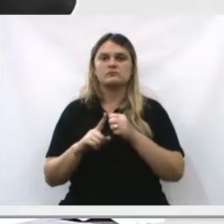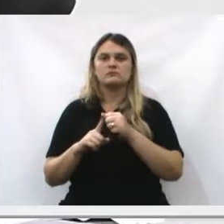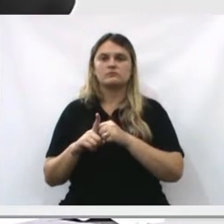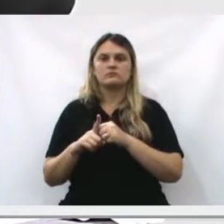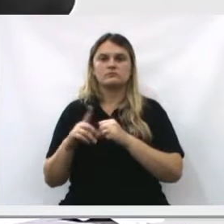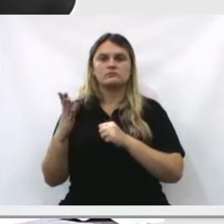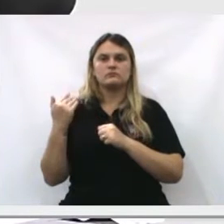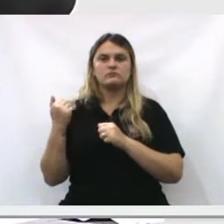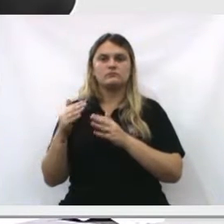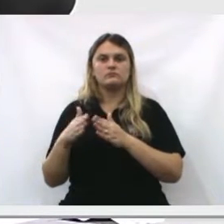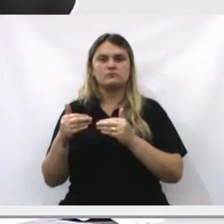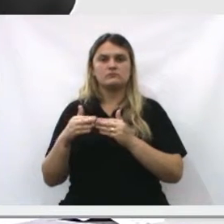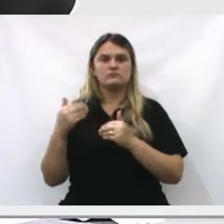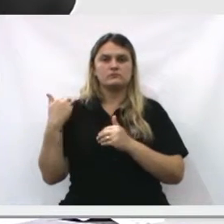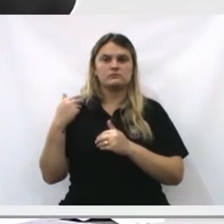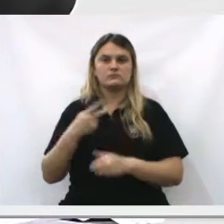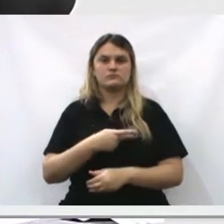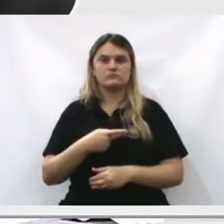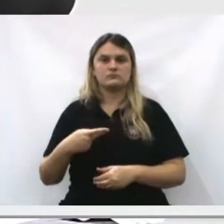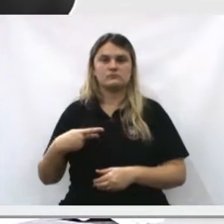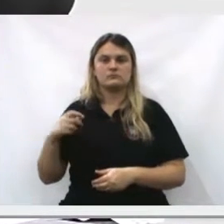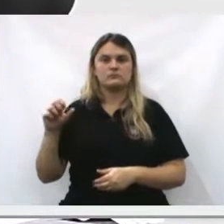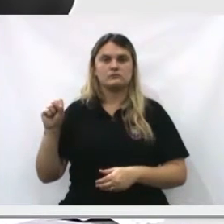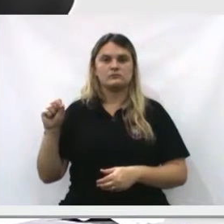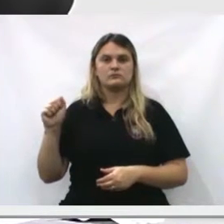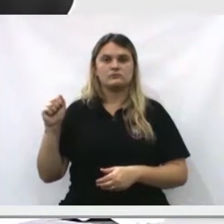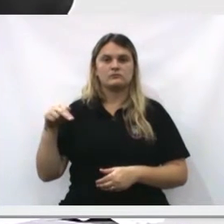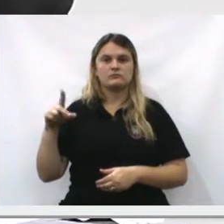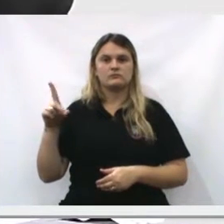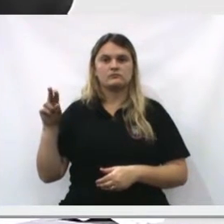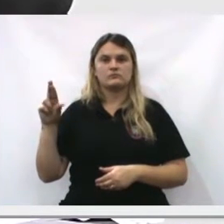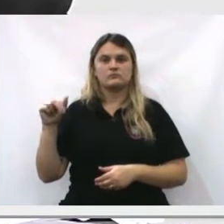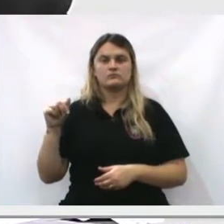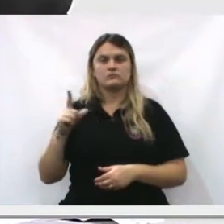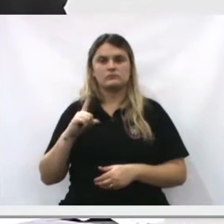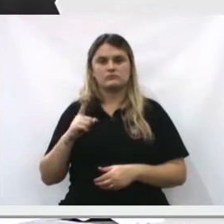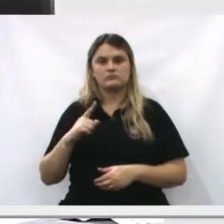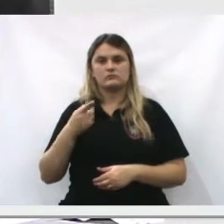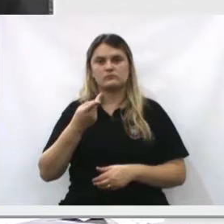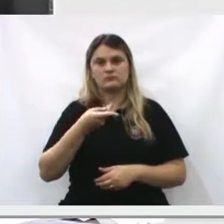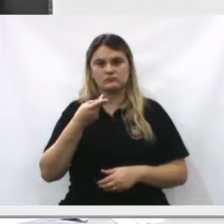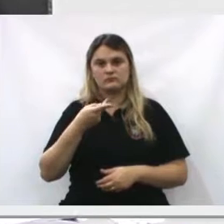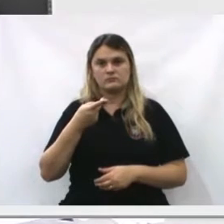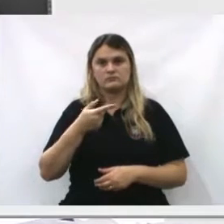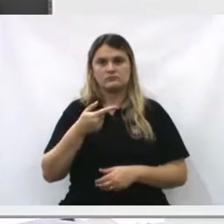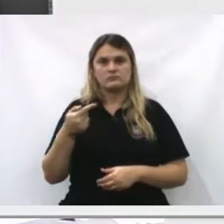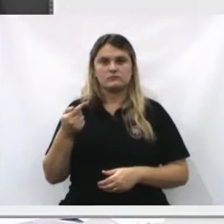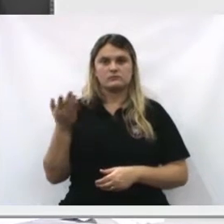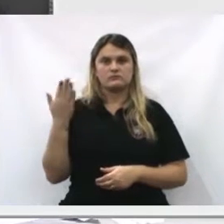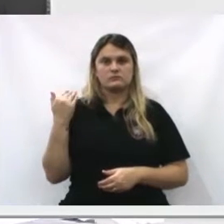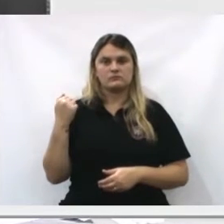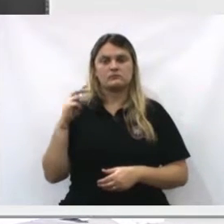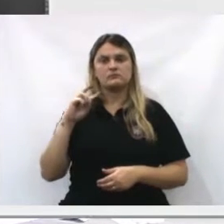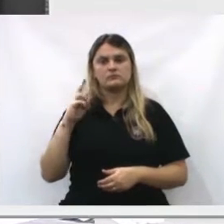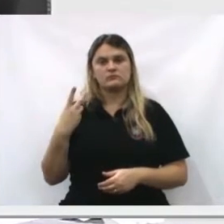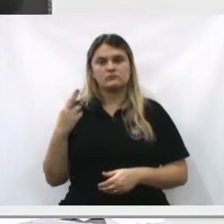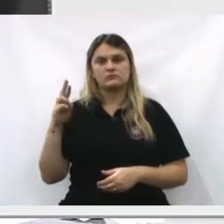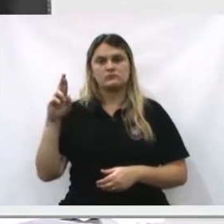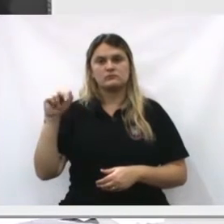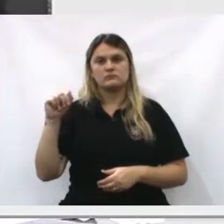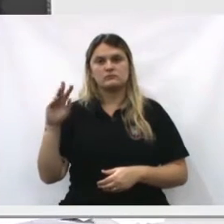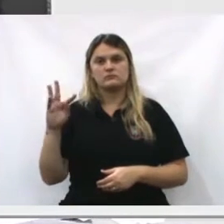já desde o primeiro requerimento da pastora Sandra, na sequência eu tive uma fala na outra semana,